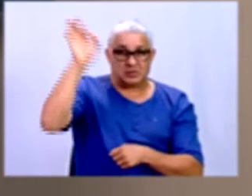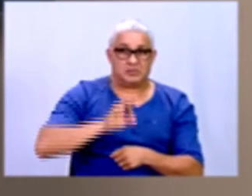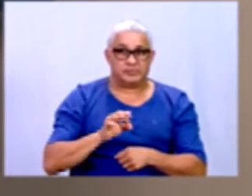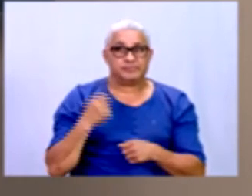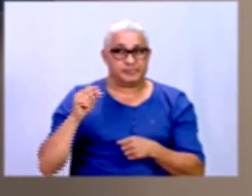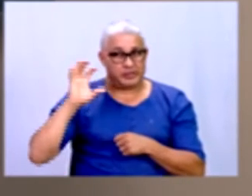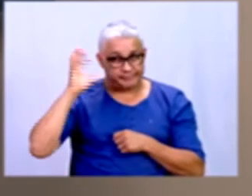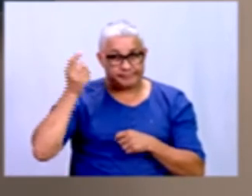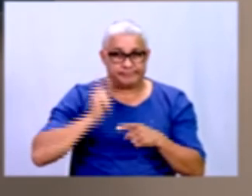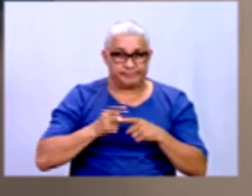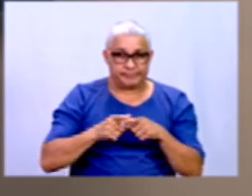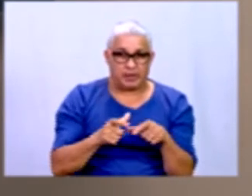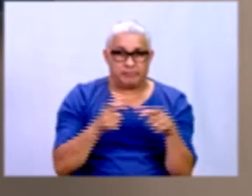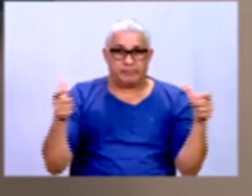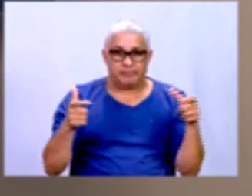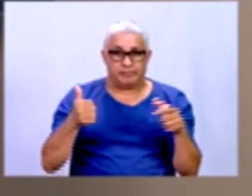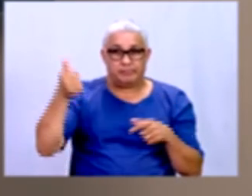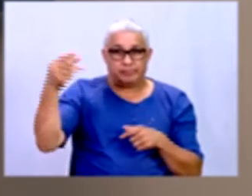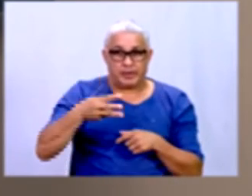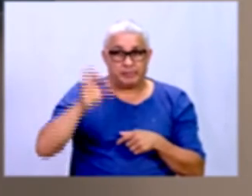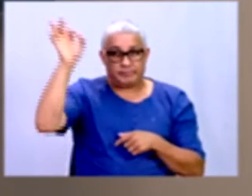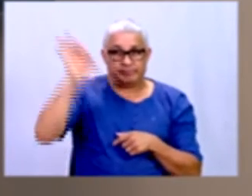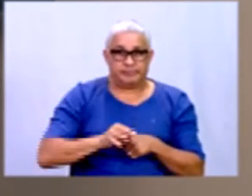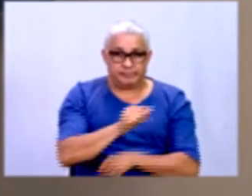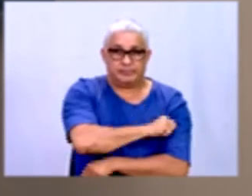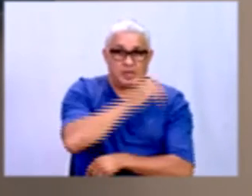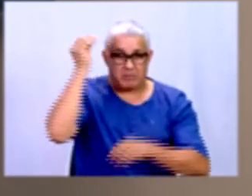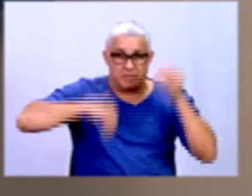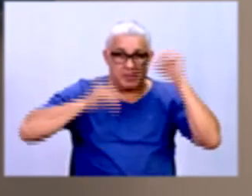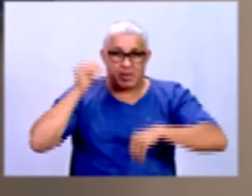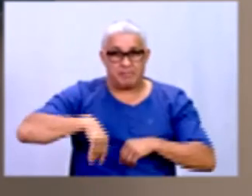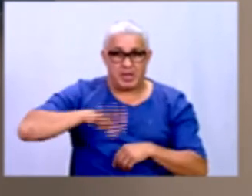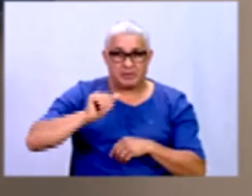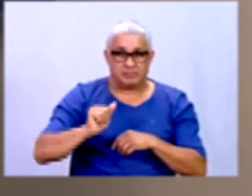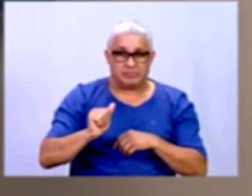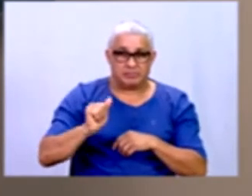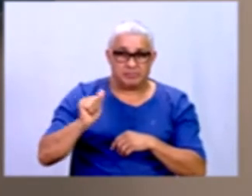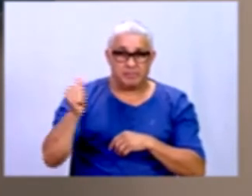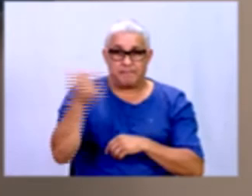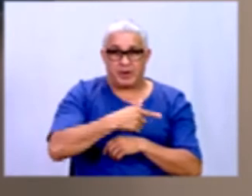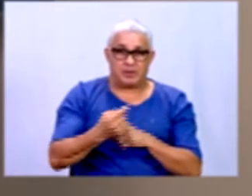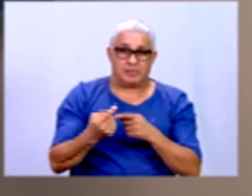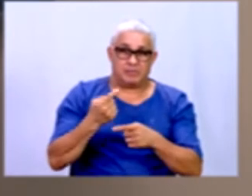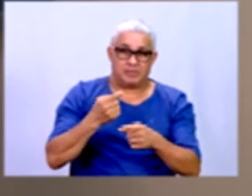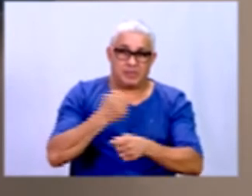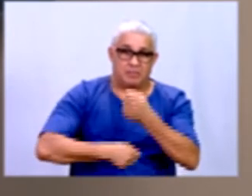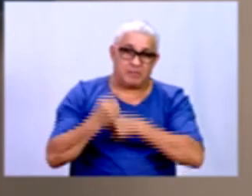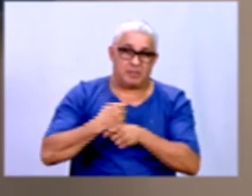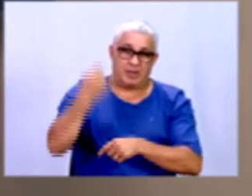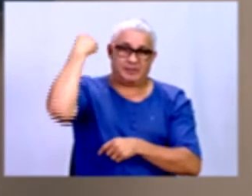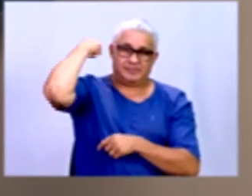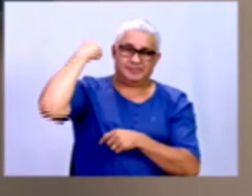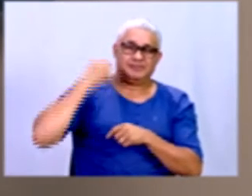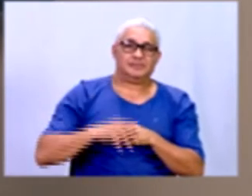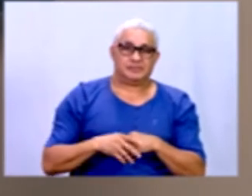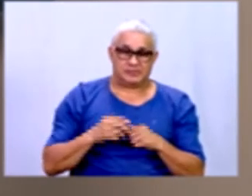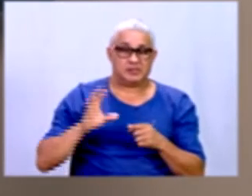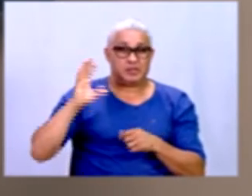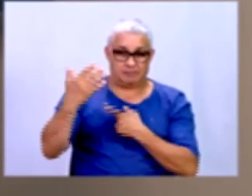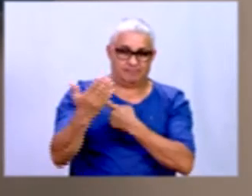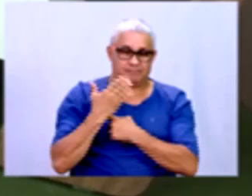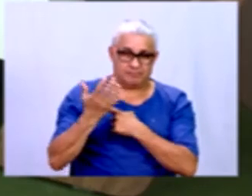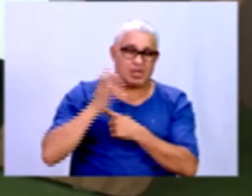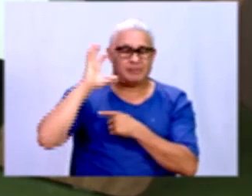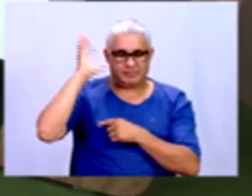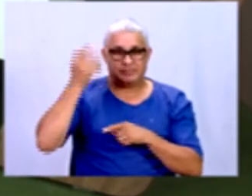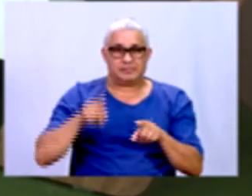porque aumentou muito. Então, o histórico, esse histórico dessas coletas de informações ajuda muito a gente na tomada de decisões. É,